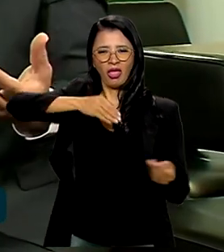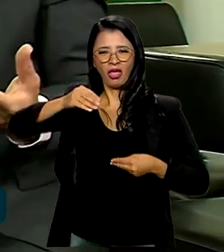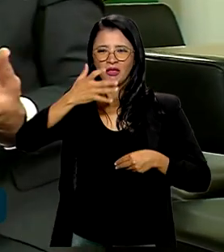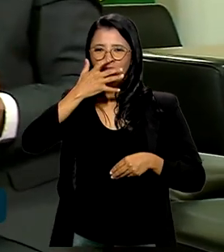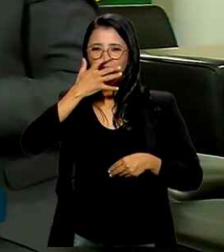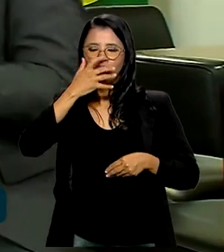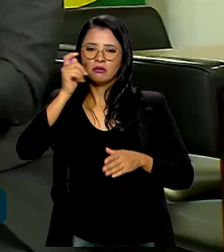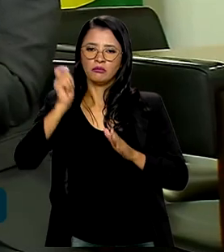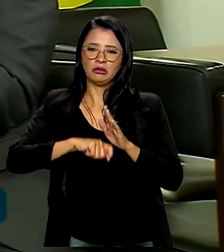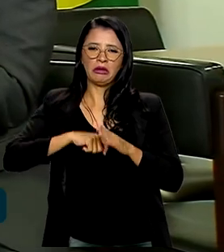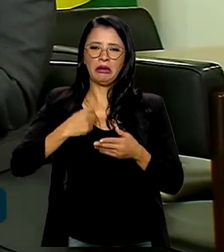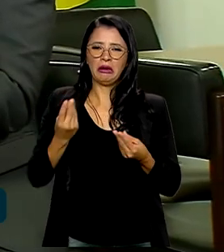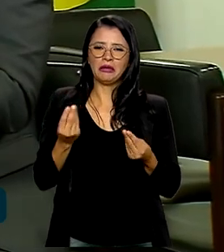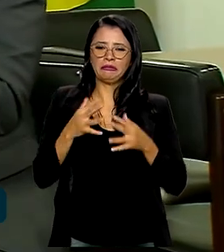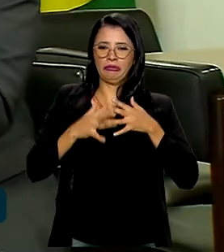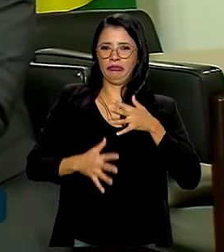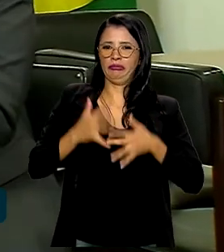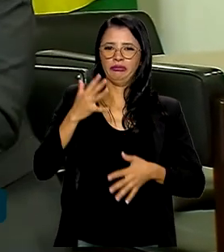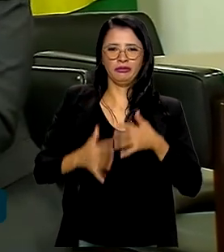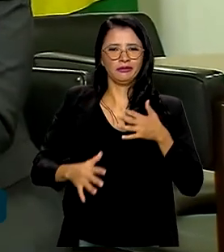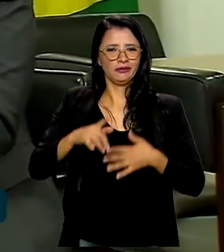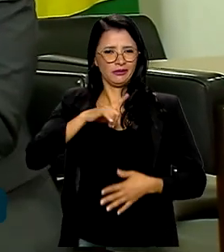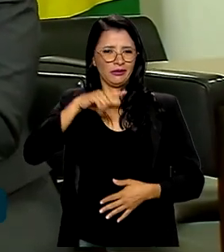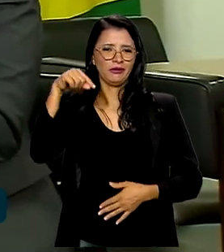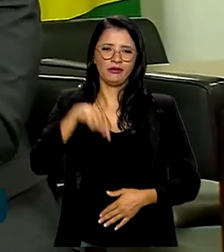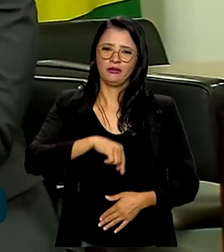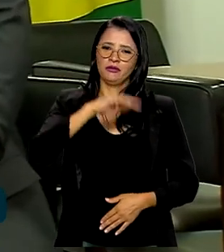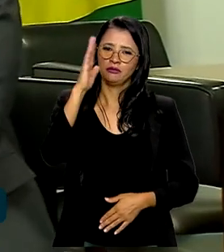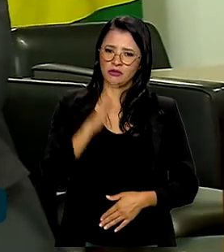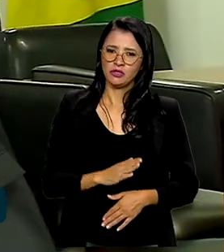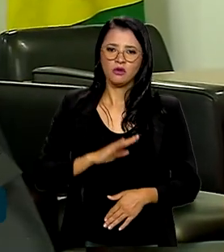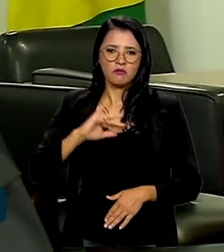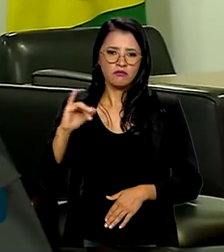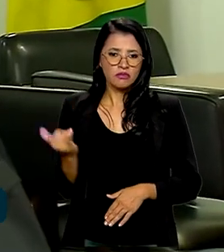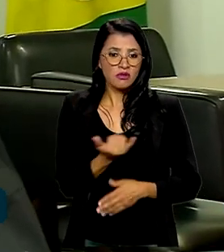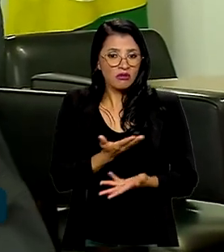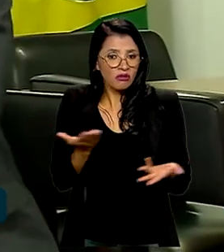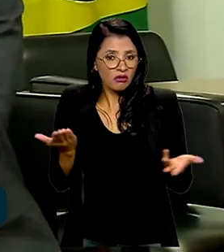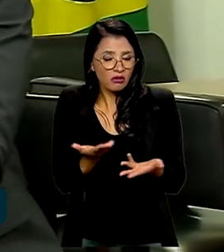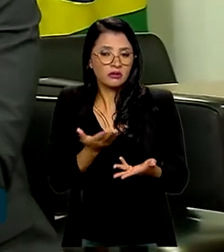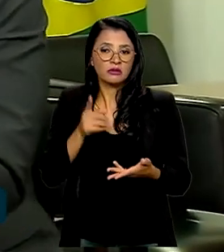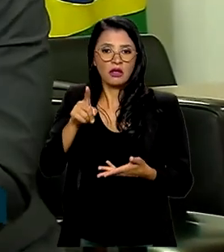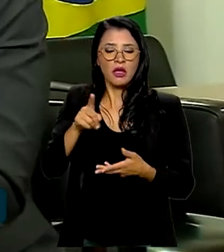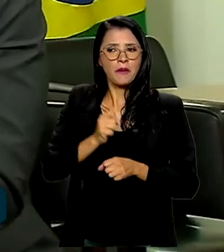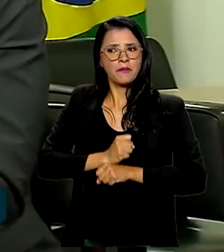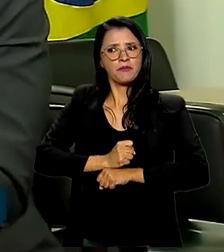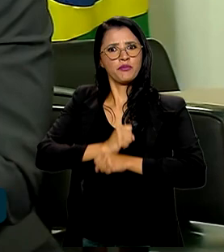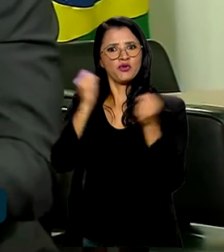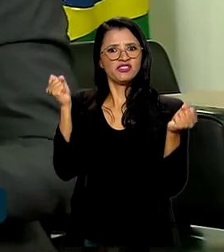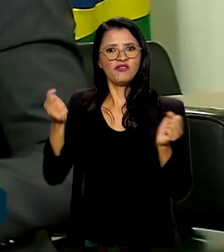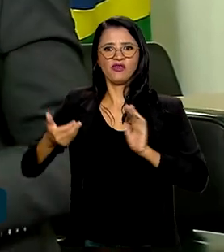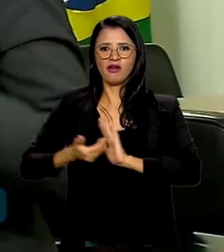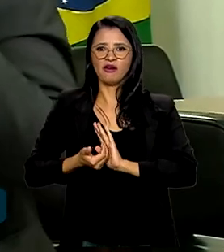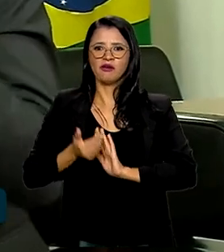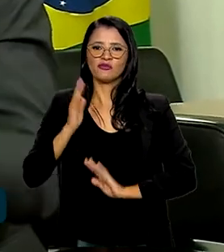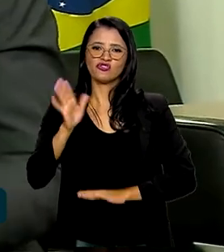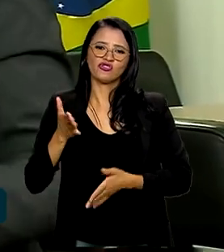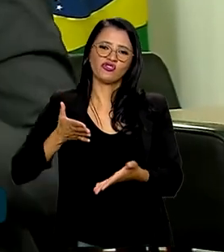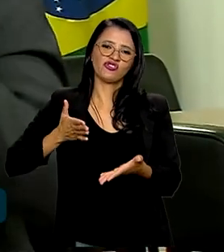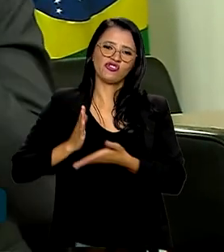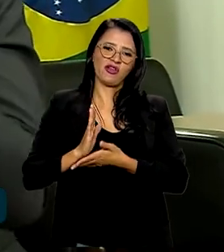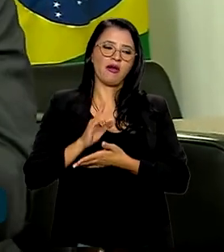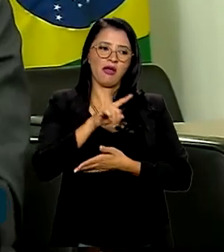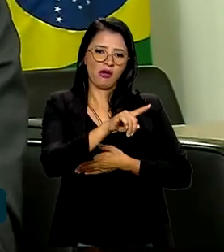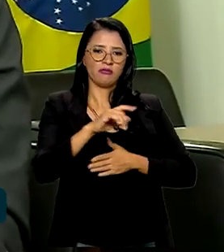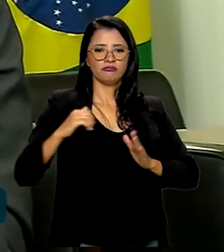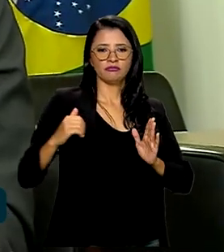que existe no país. E a oportunidade é essa. Já construímos isso na Câmara. Muita gente achava que era impossível aprovar. Já aprovamos na Câmara. O clima no